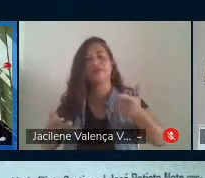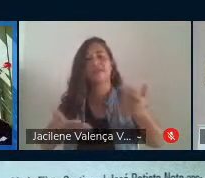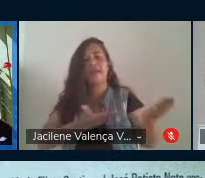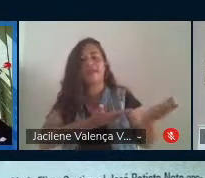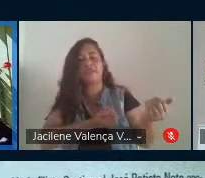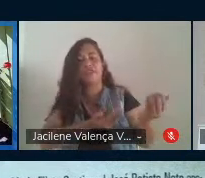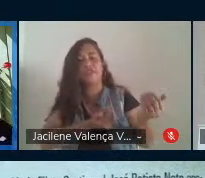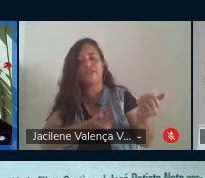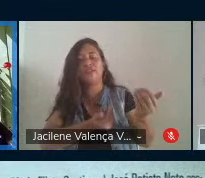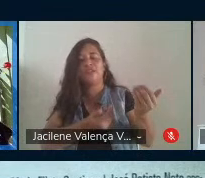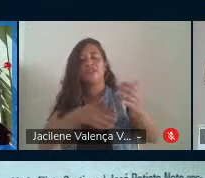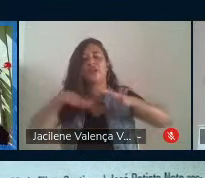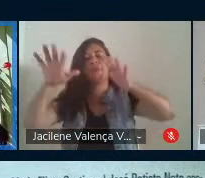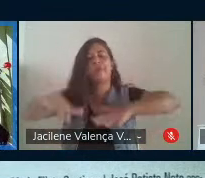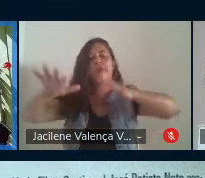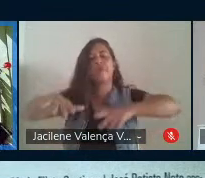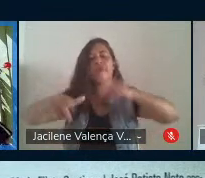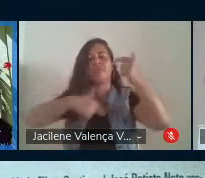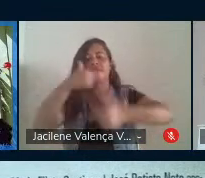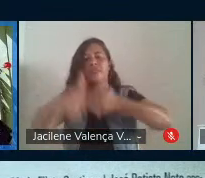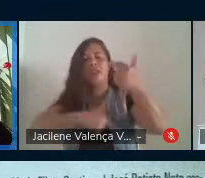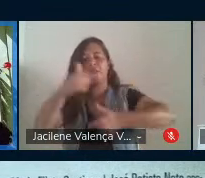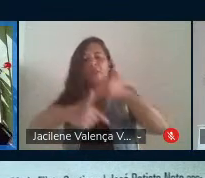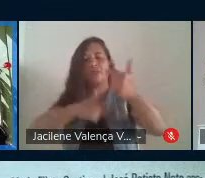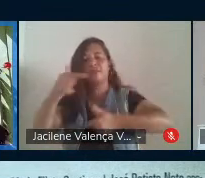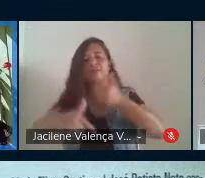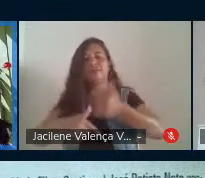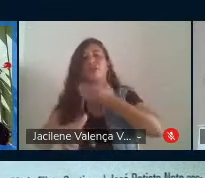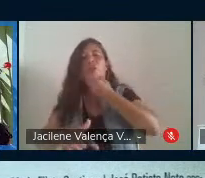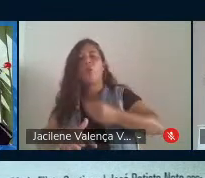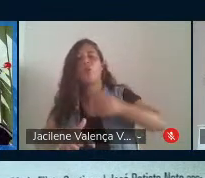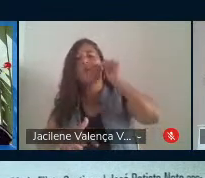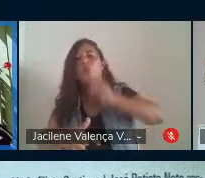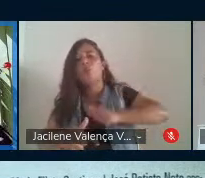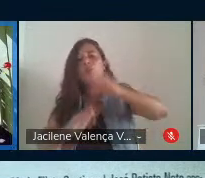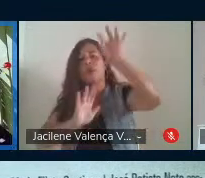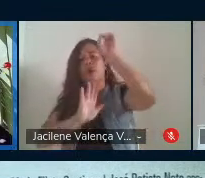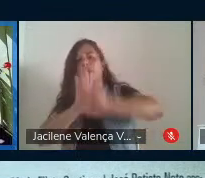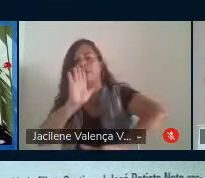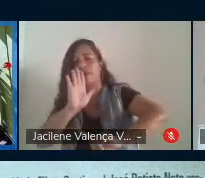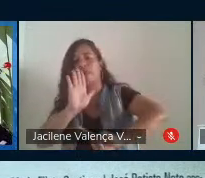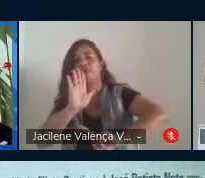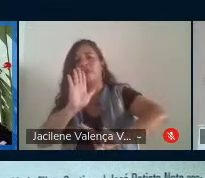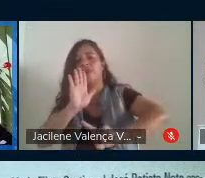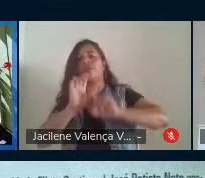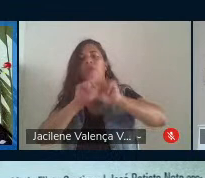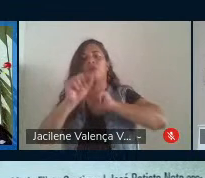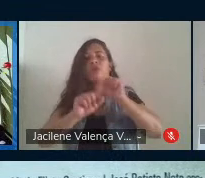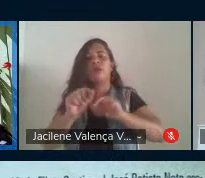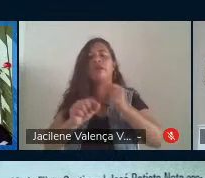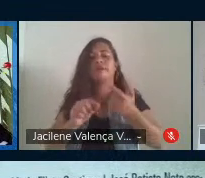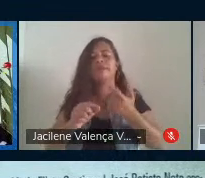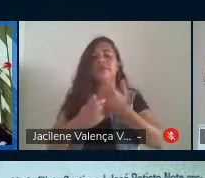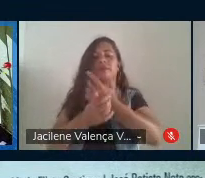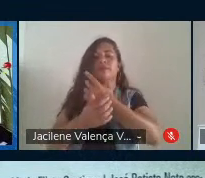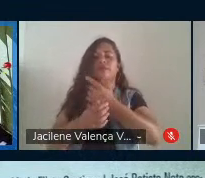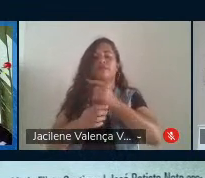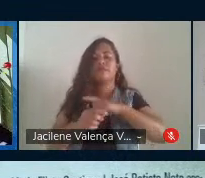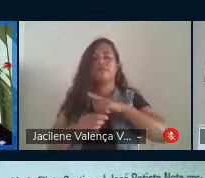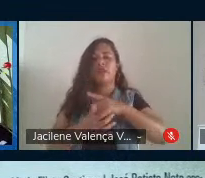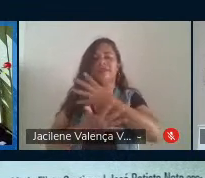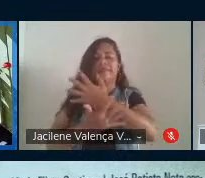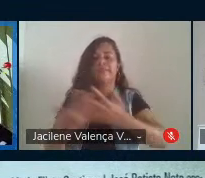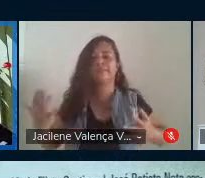Movimento de Trabalhadores e Trabalhadoras por Direitos, a Rede de Médicos e Médicas Populares.